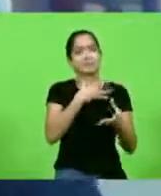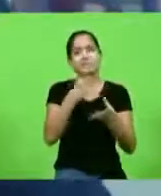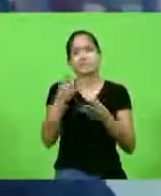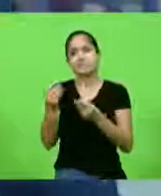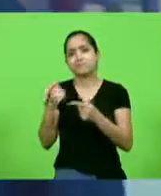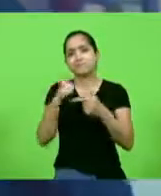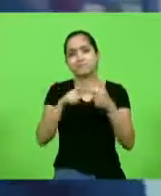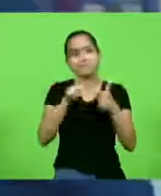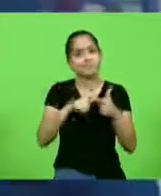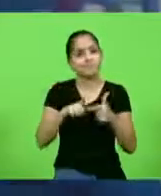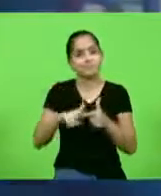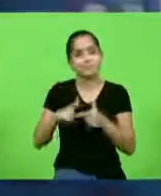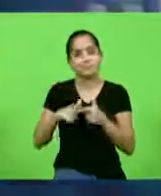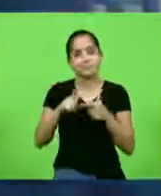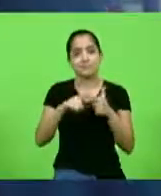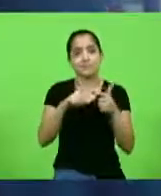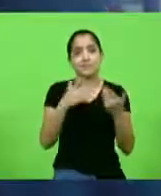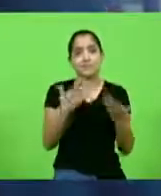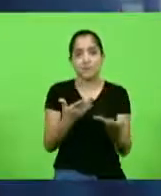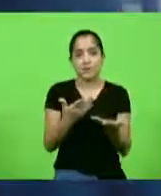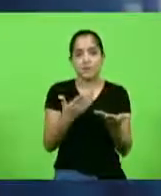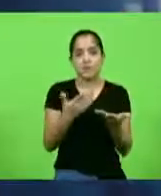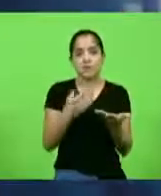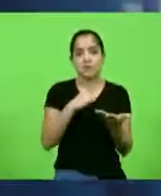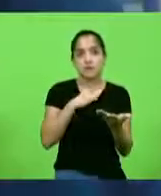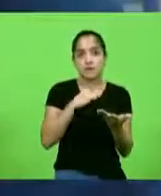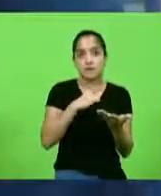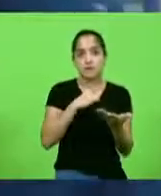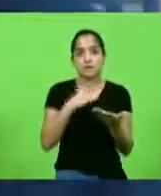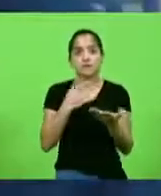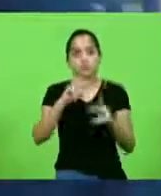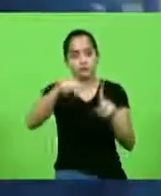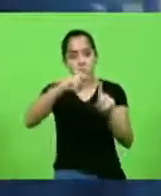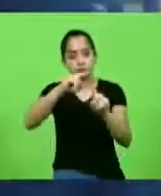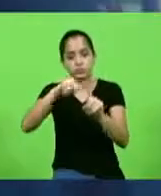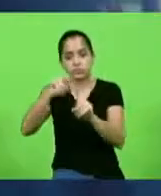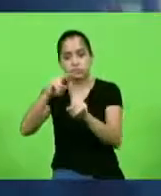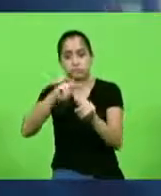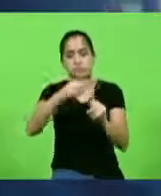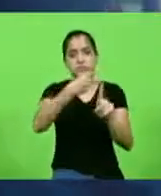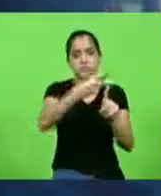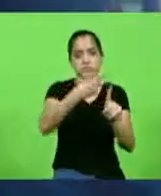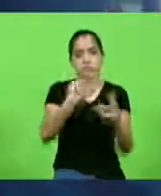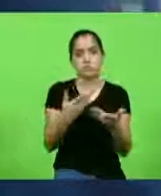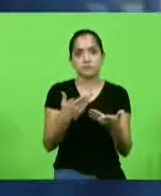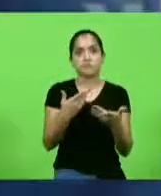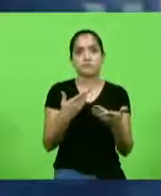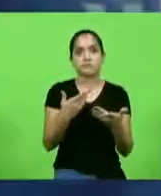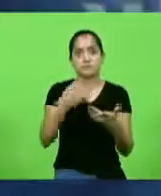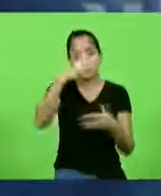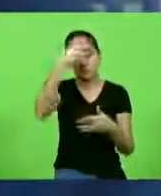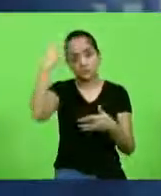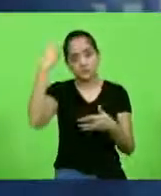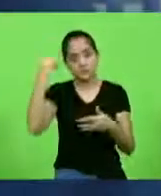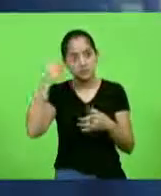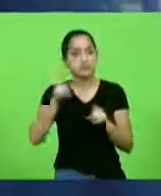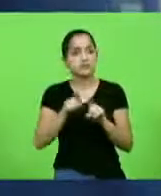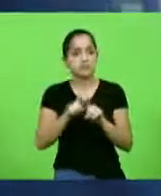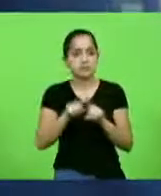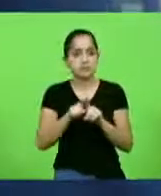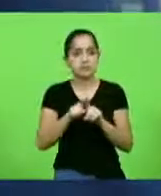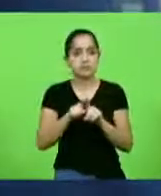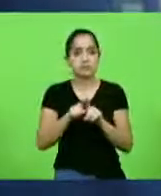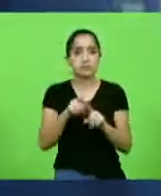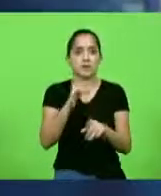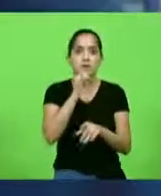divisões e funções. Existem funções feitas em dobro e funções esquecidas, tá? Por exemplo,